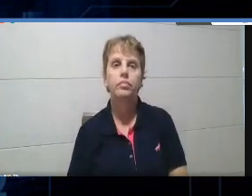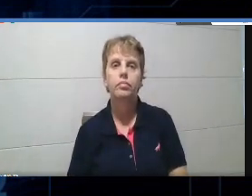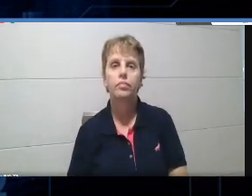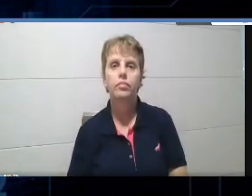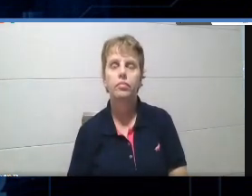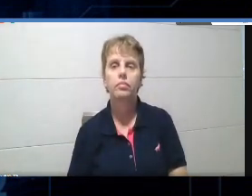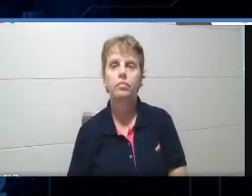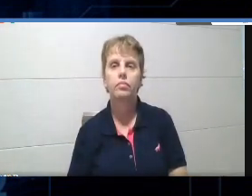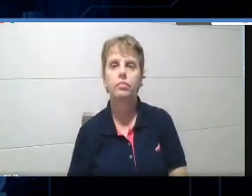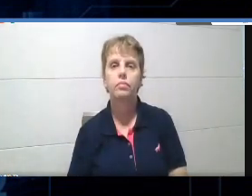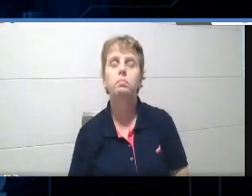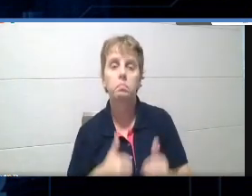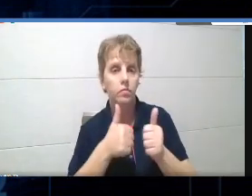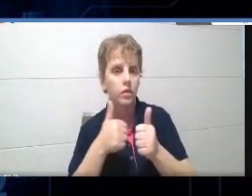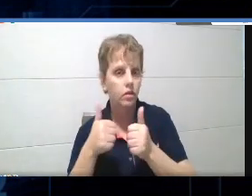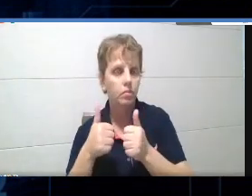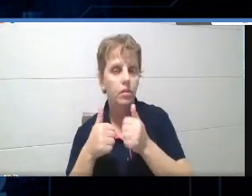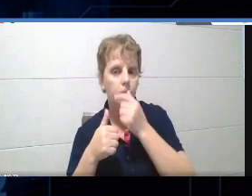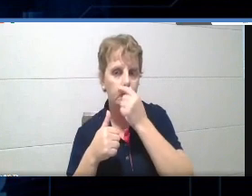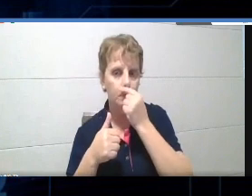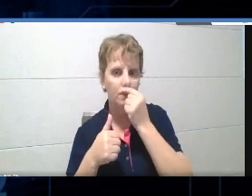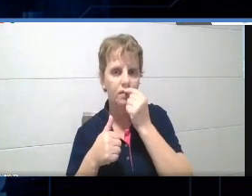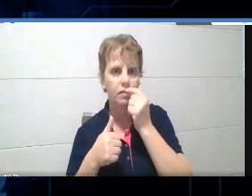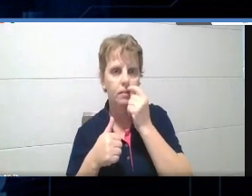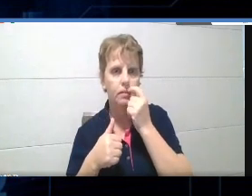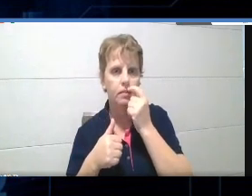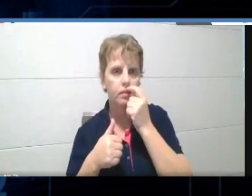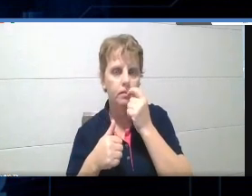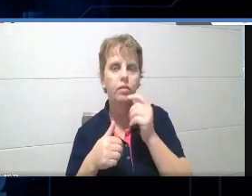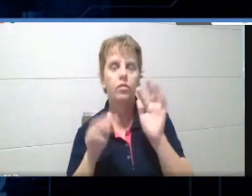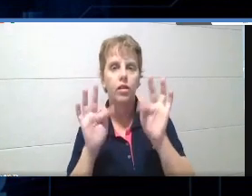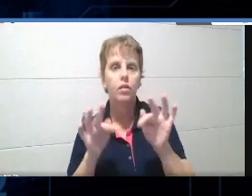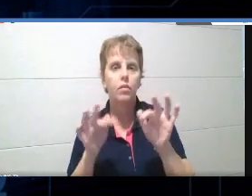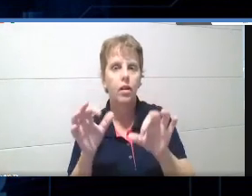Então, muito bem. Então, vamos... Eu vou finalizar o game, tá, pessoal?